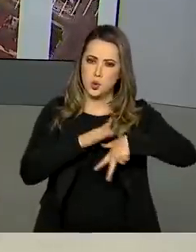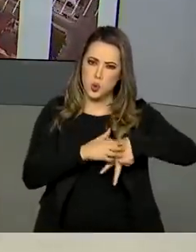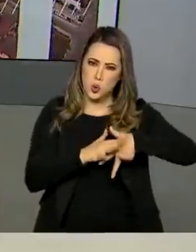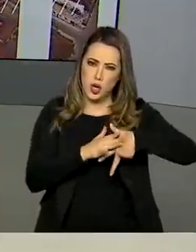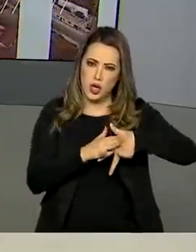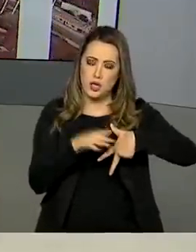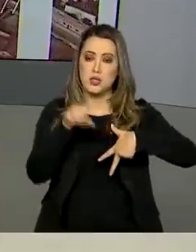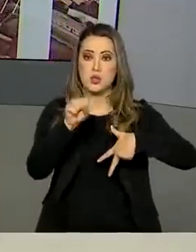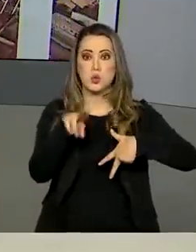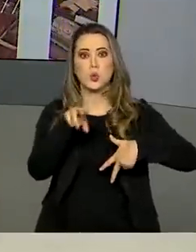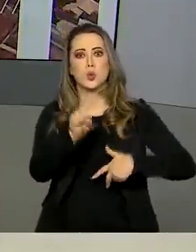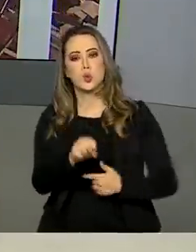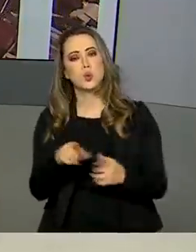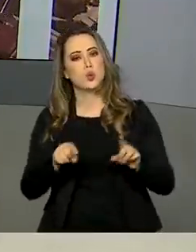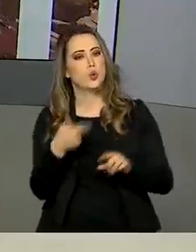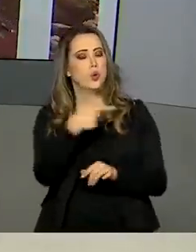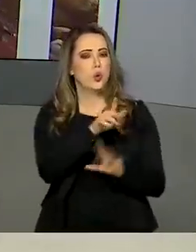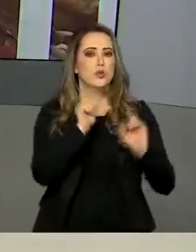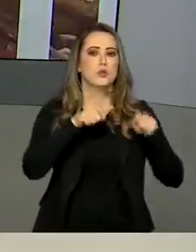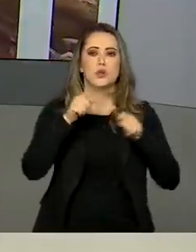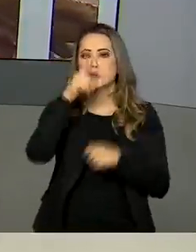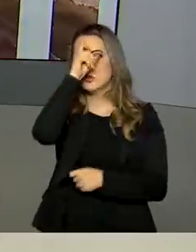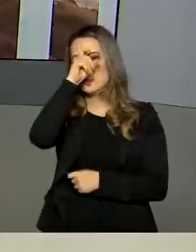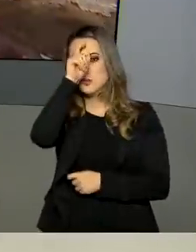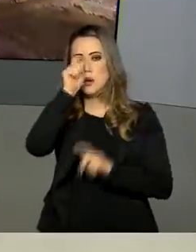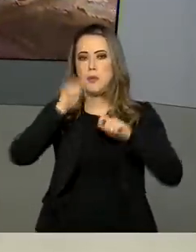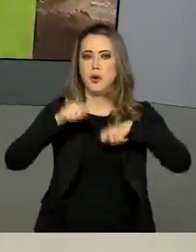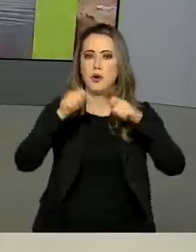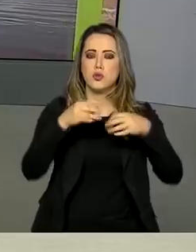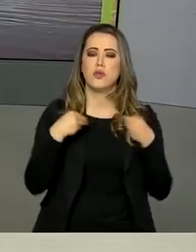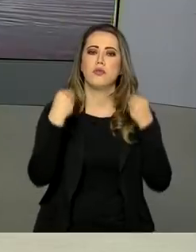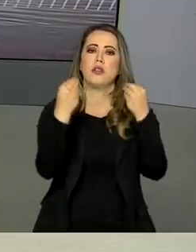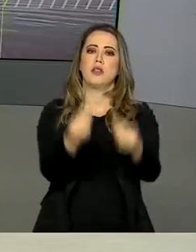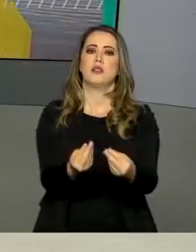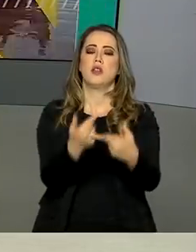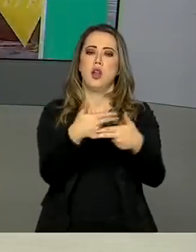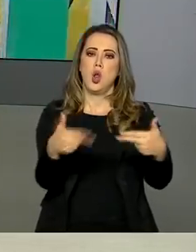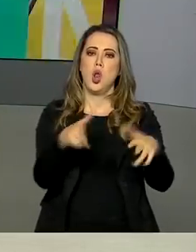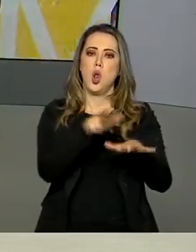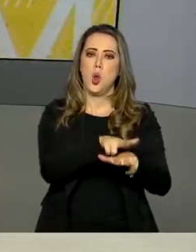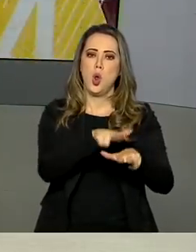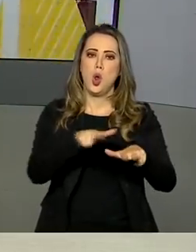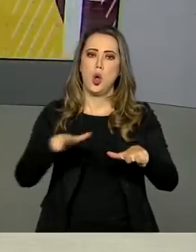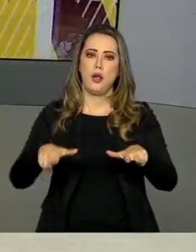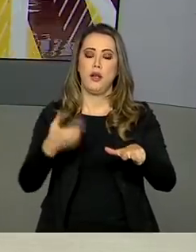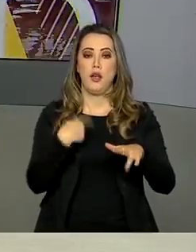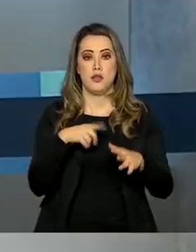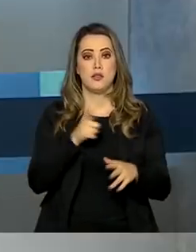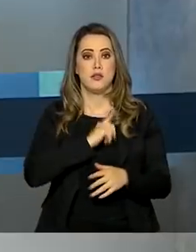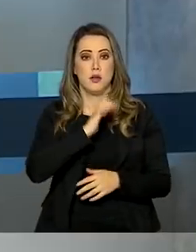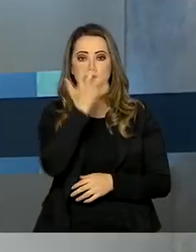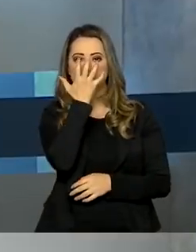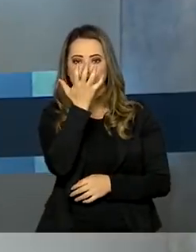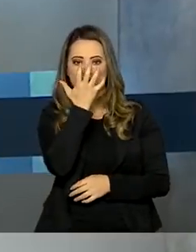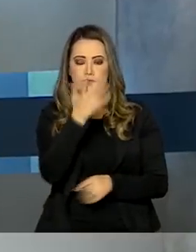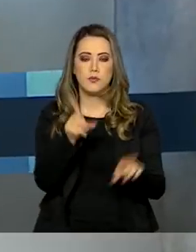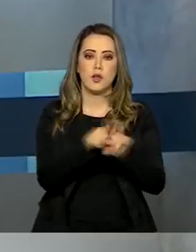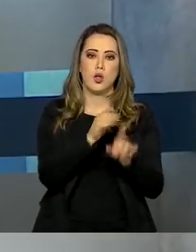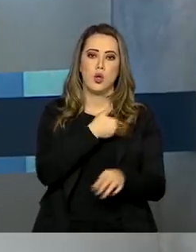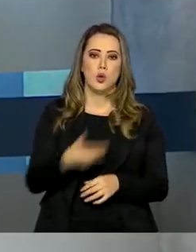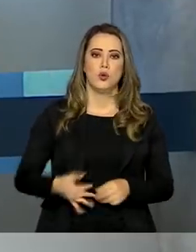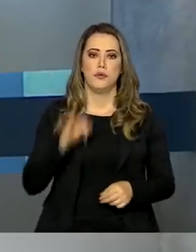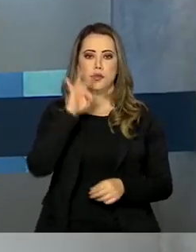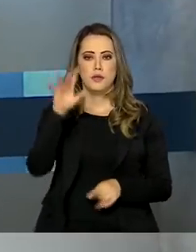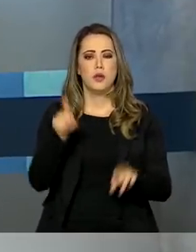unidades como o Pronto Socorro, vão poder oferecer leitos equipados com ventiladores pulmonares. O governo federal